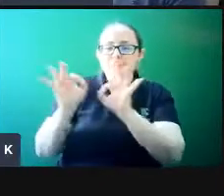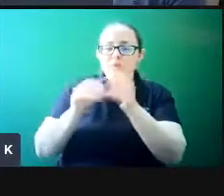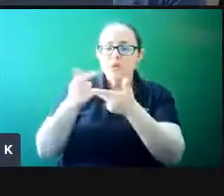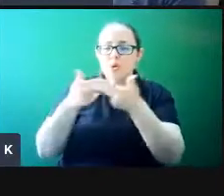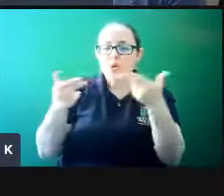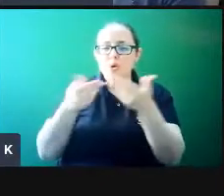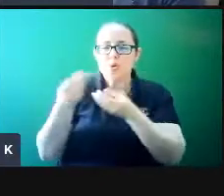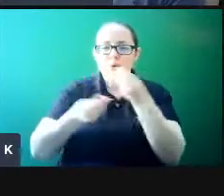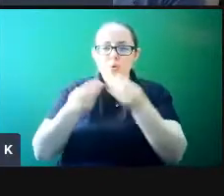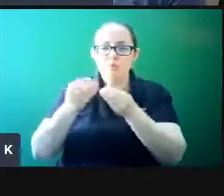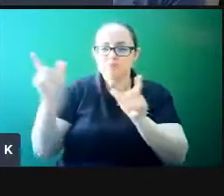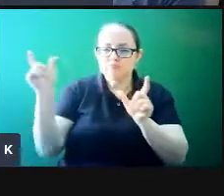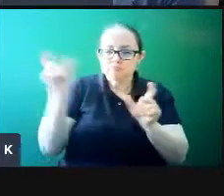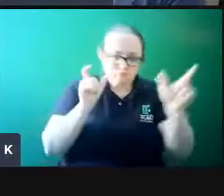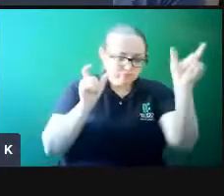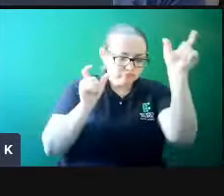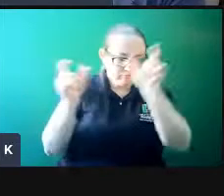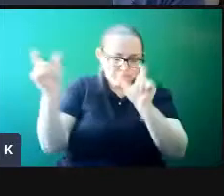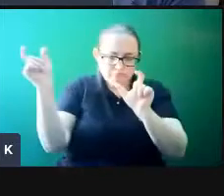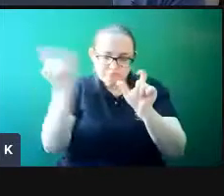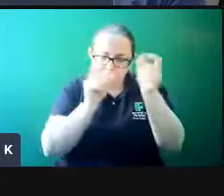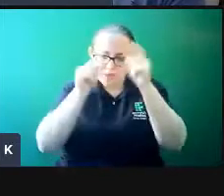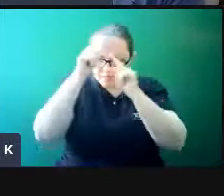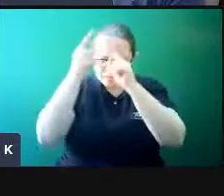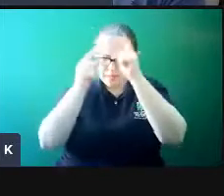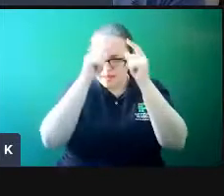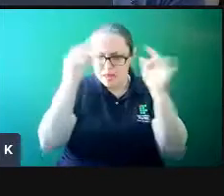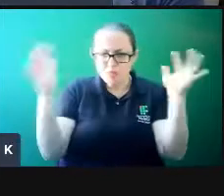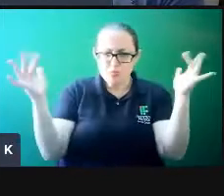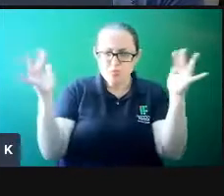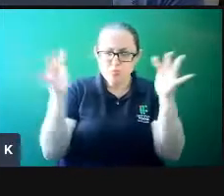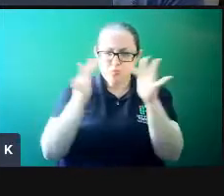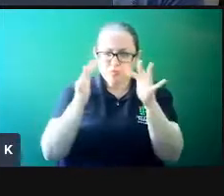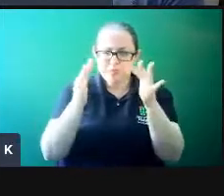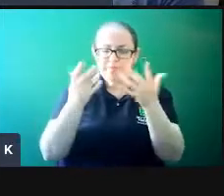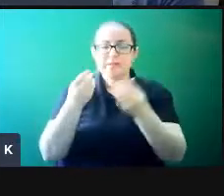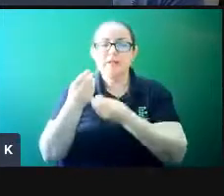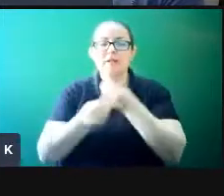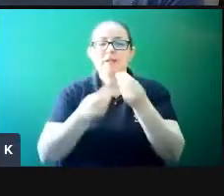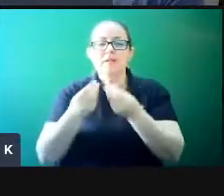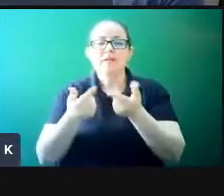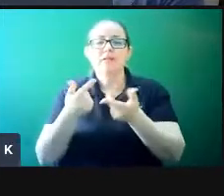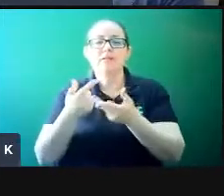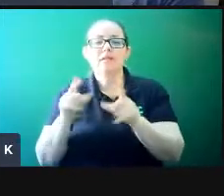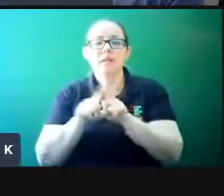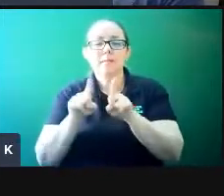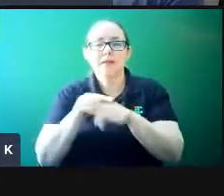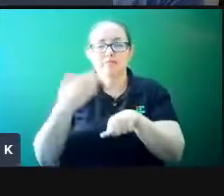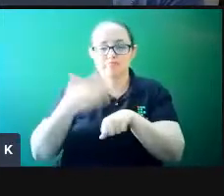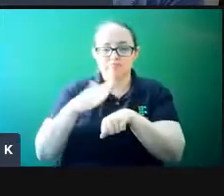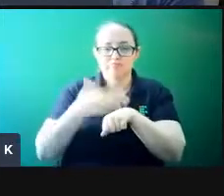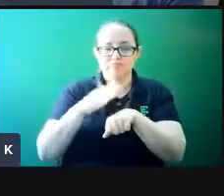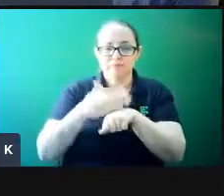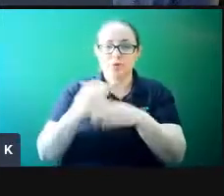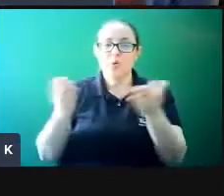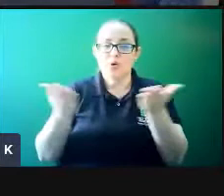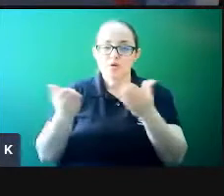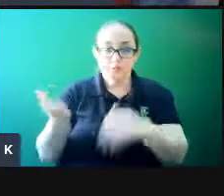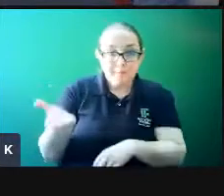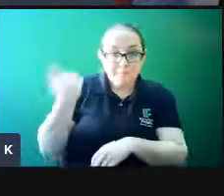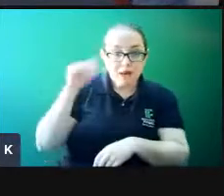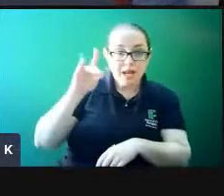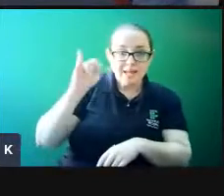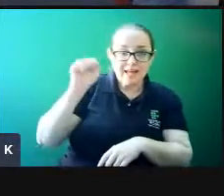para gerar ideias, uma chuva de ideias. Nós vamos usar aqui fazer rapidamente um exercício desse. Bora, Daiane?